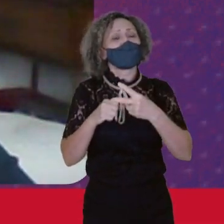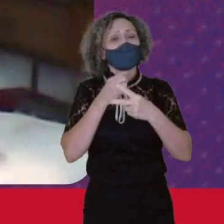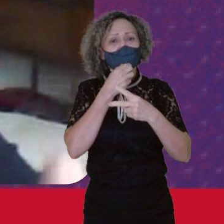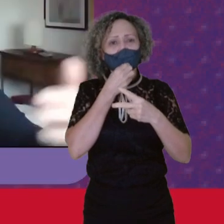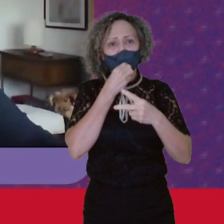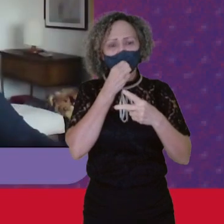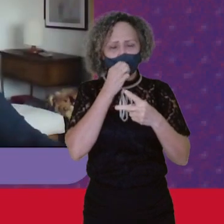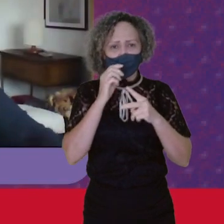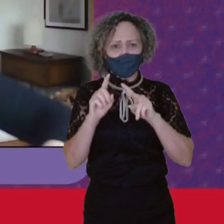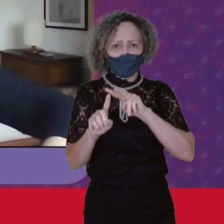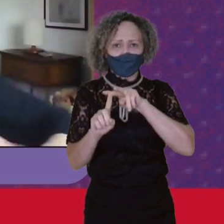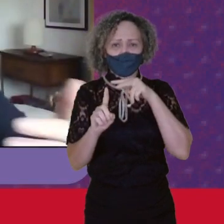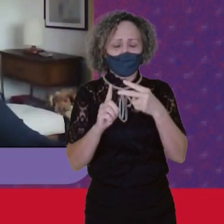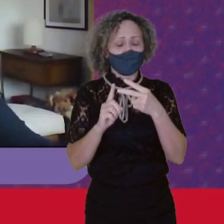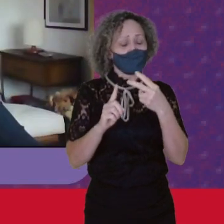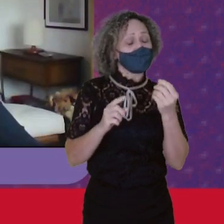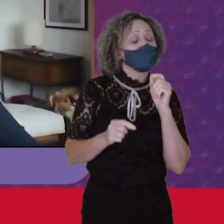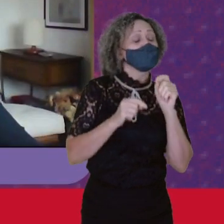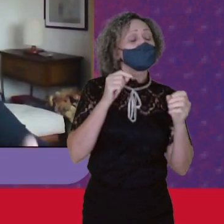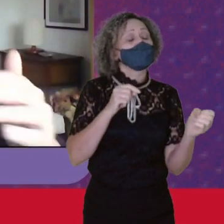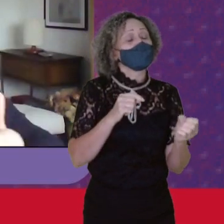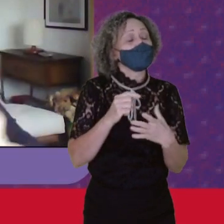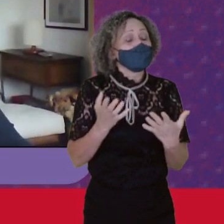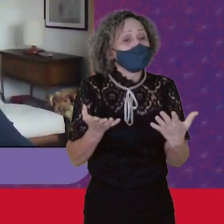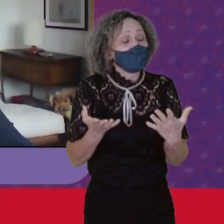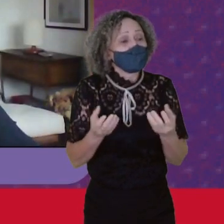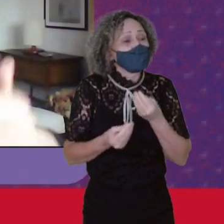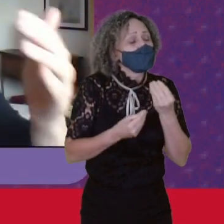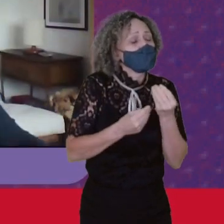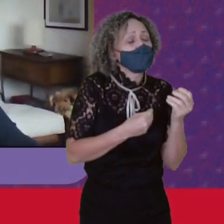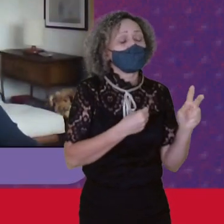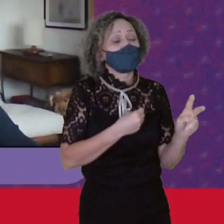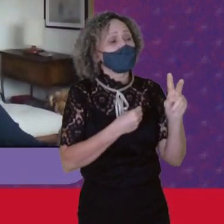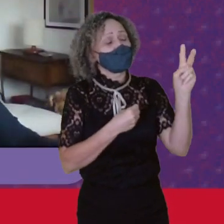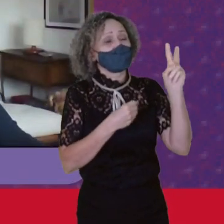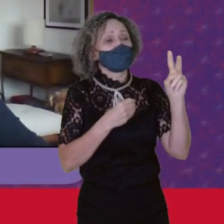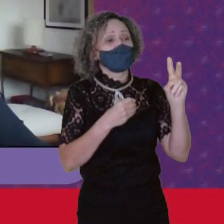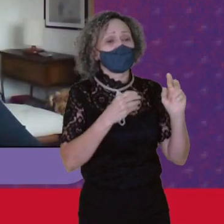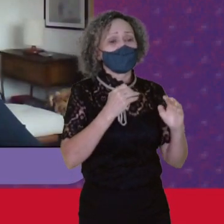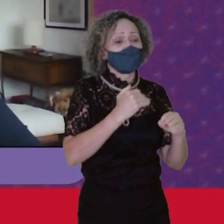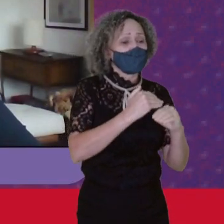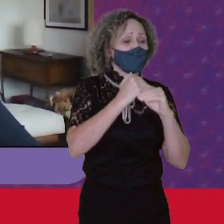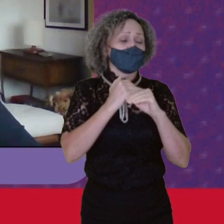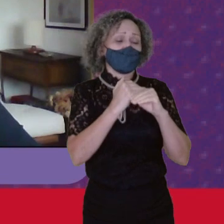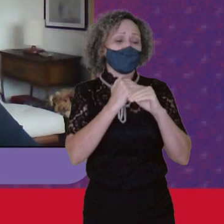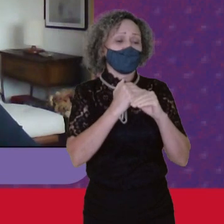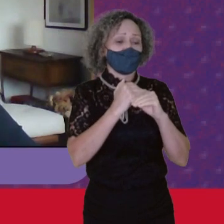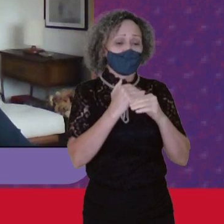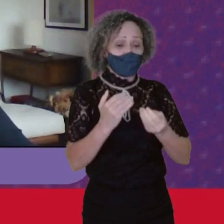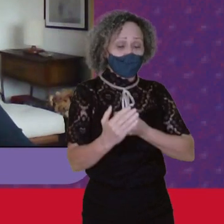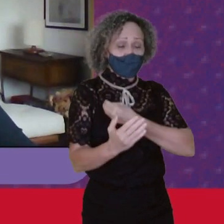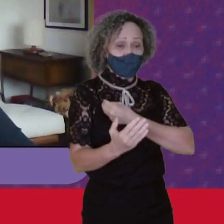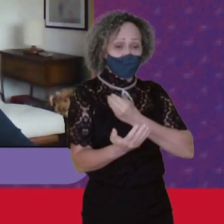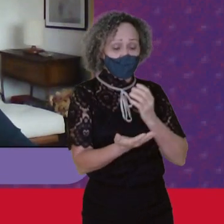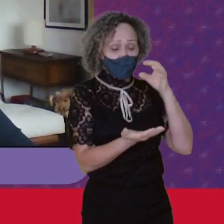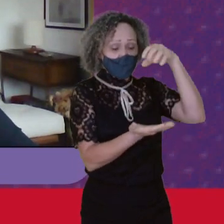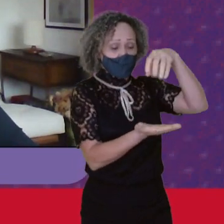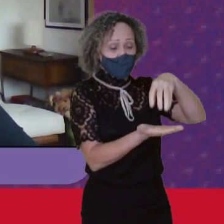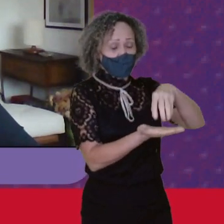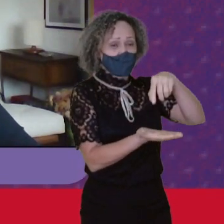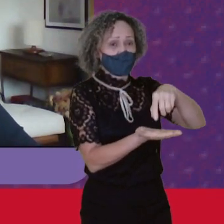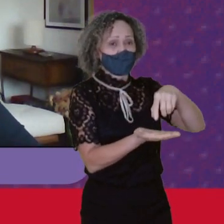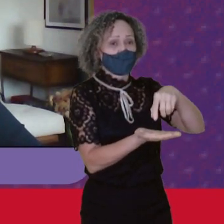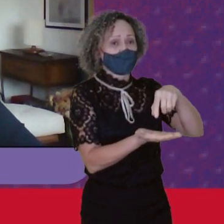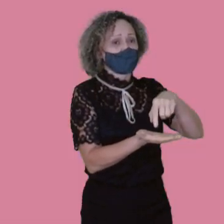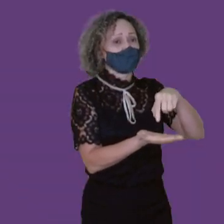partir De outros Parâmetros E outros Valores Que colocam A vida No centro Desse modelo